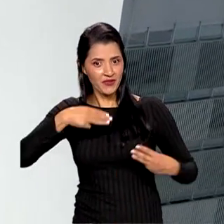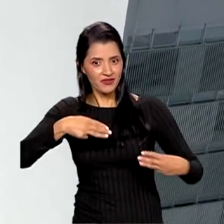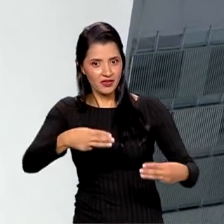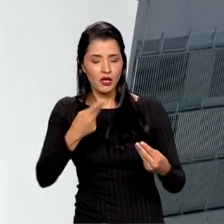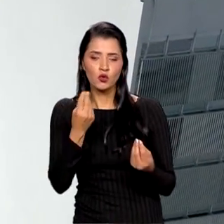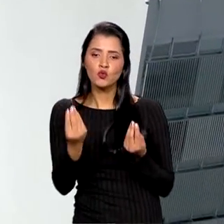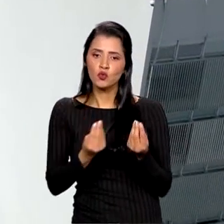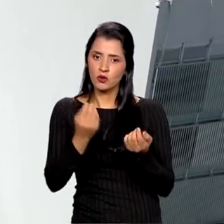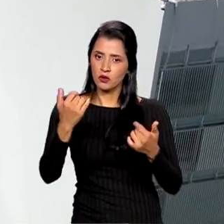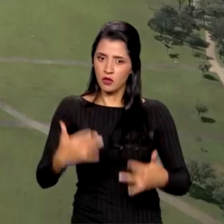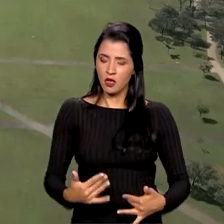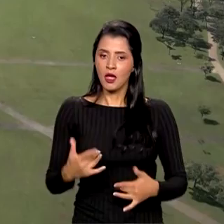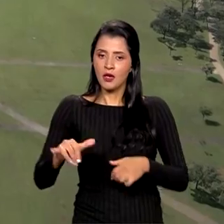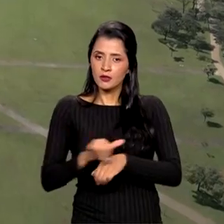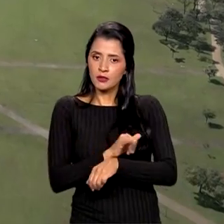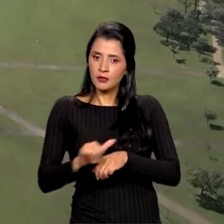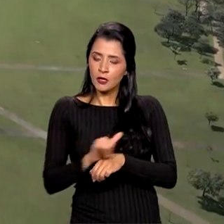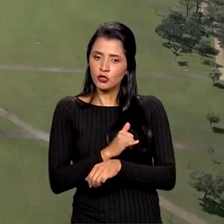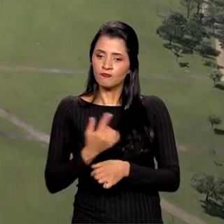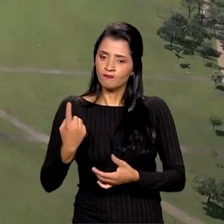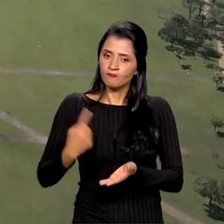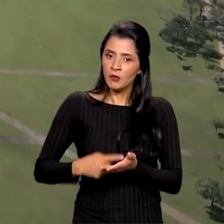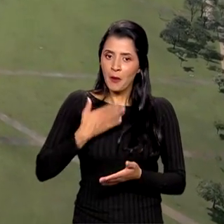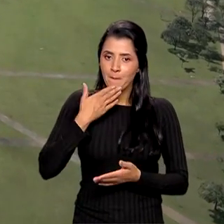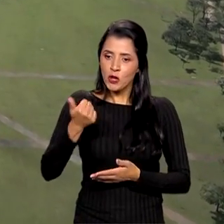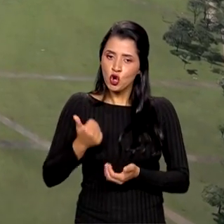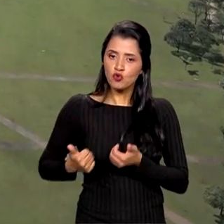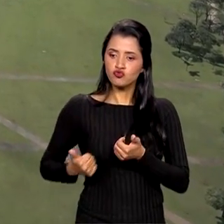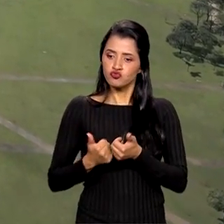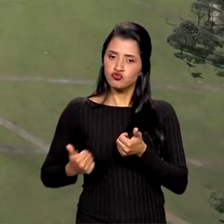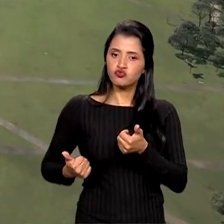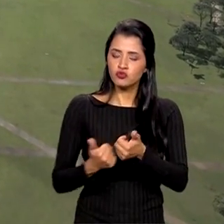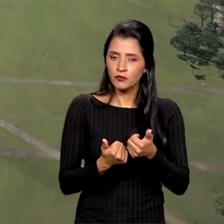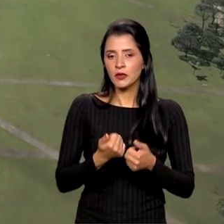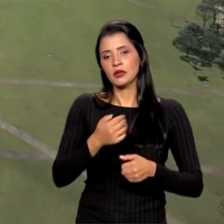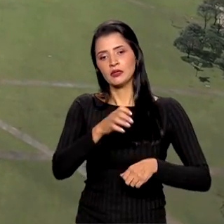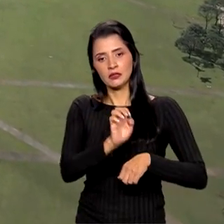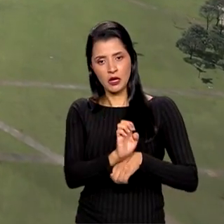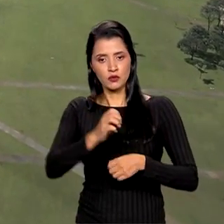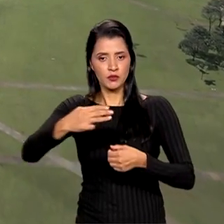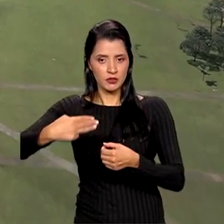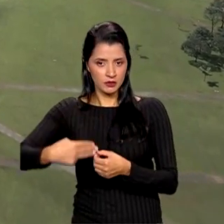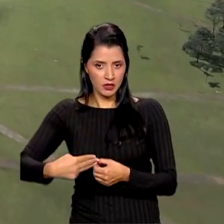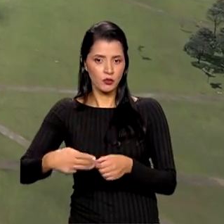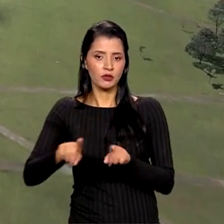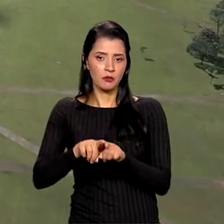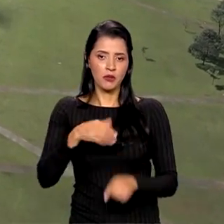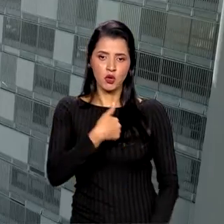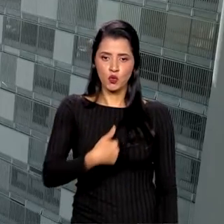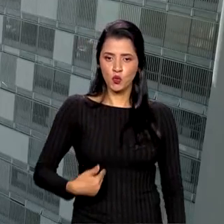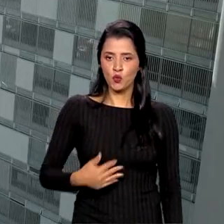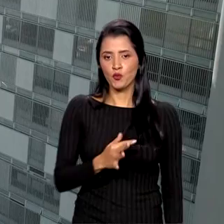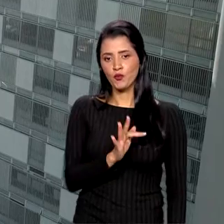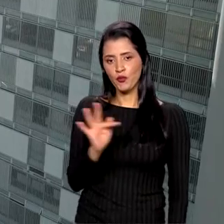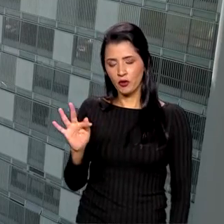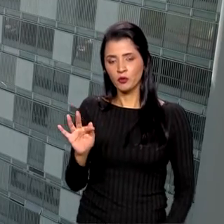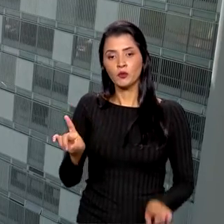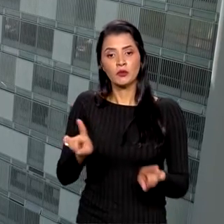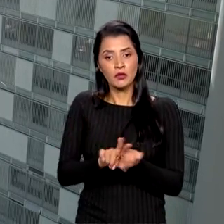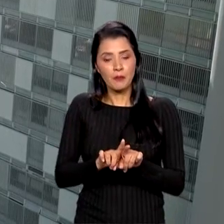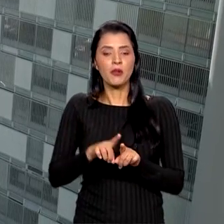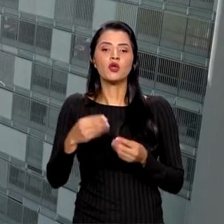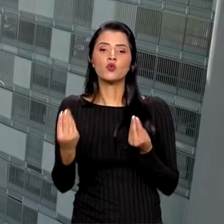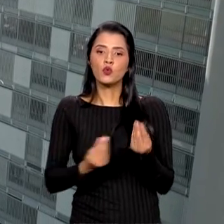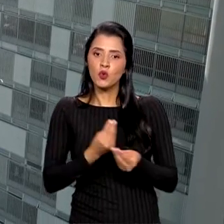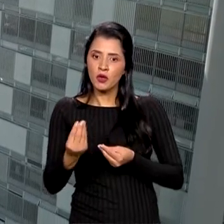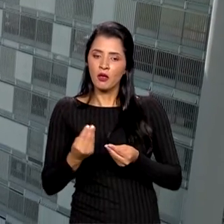buscam a consolidação de uma melhor cooperação entre estados, municípios e o governo federal, além de diminuir